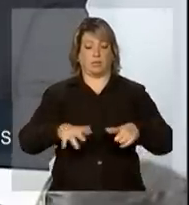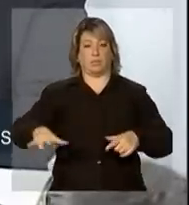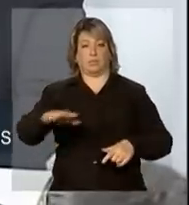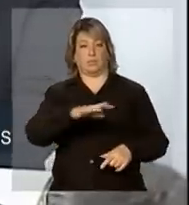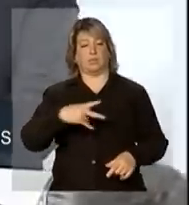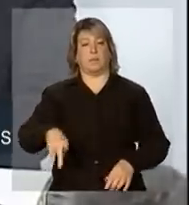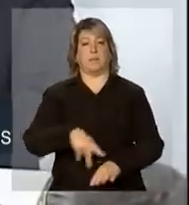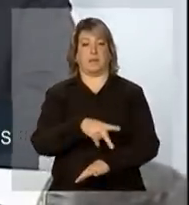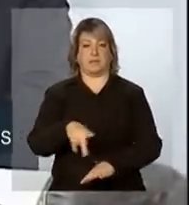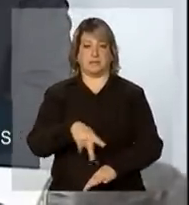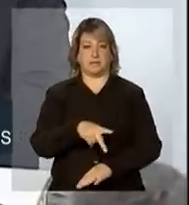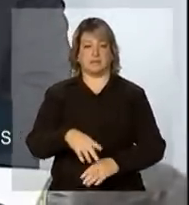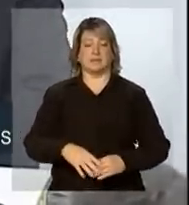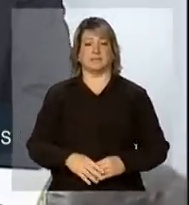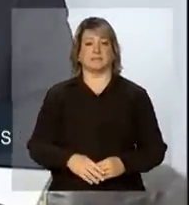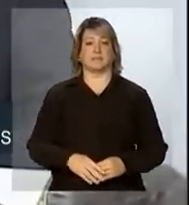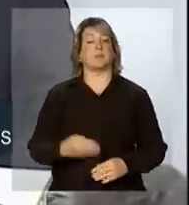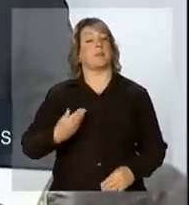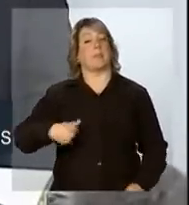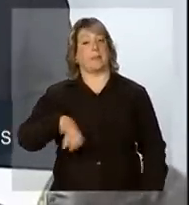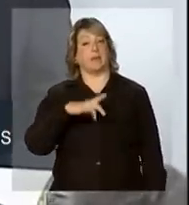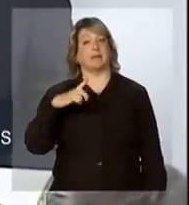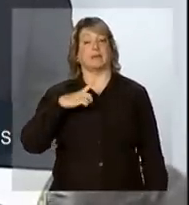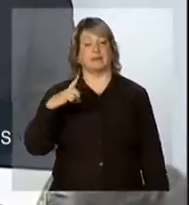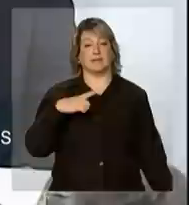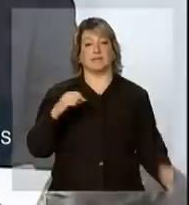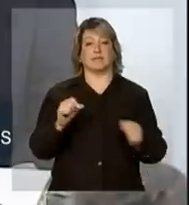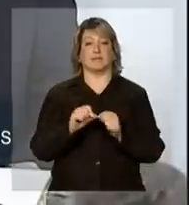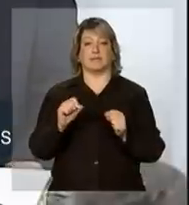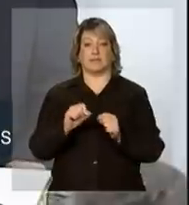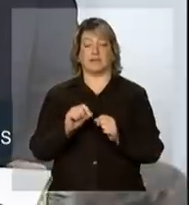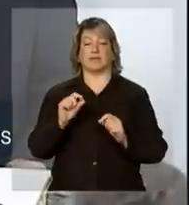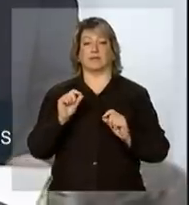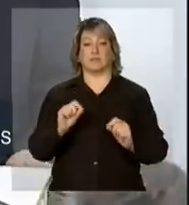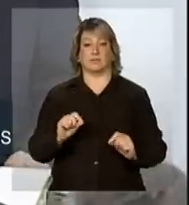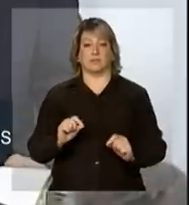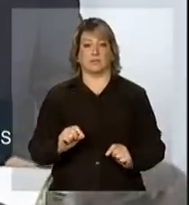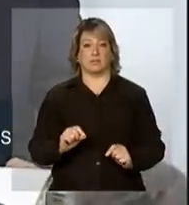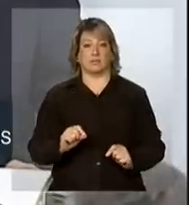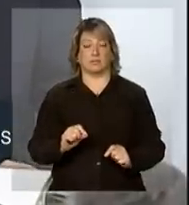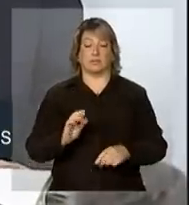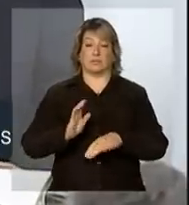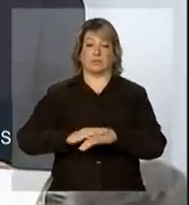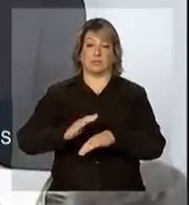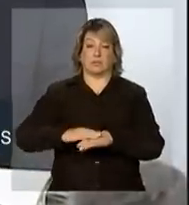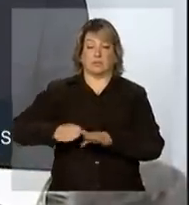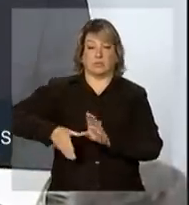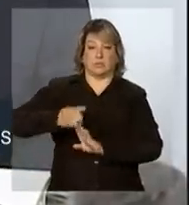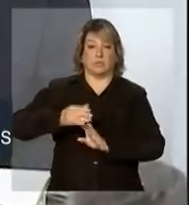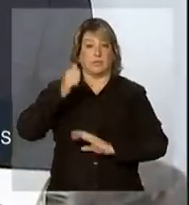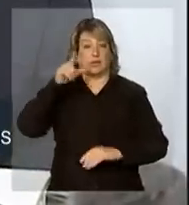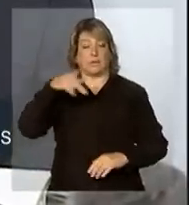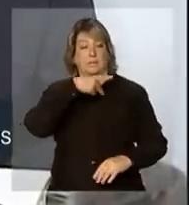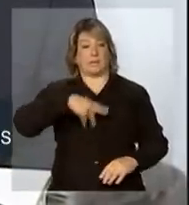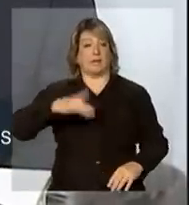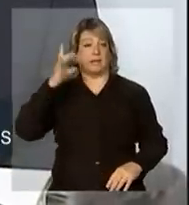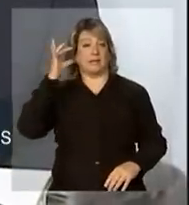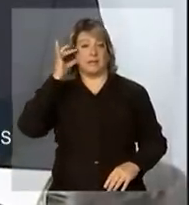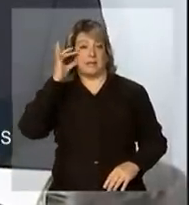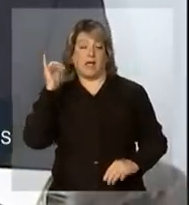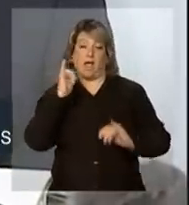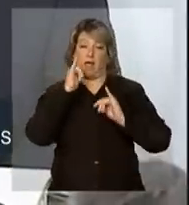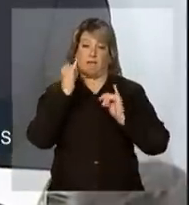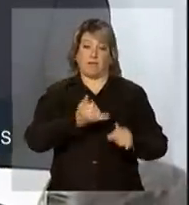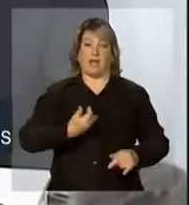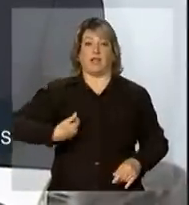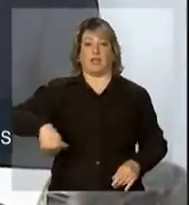Nós temos realizado, por orientação e direção da presidenta Dilma Rousseff, um